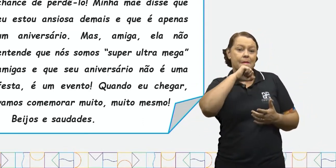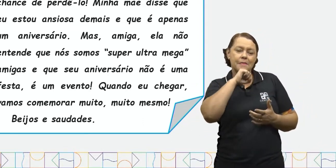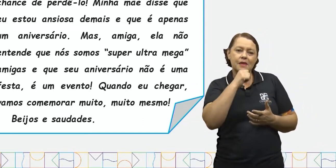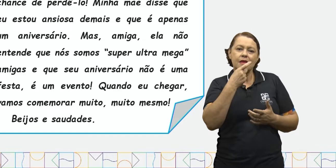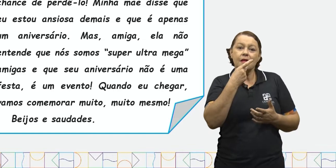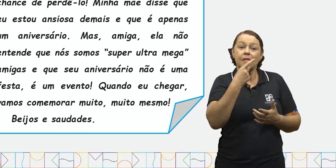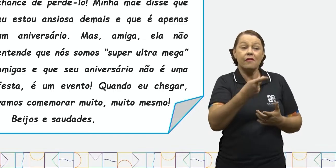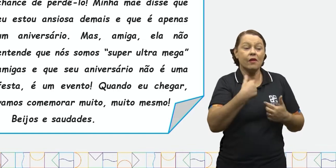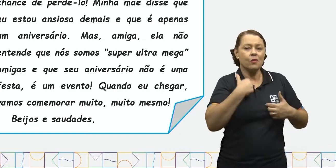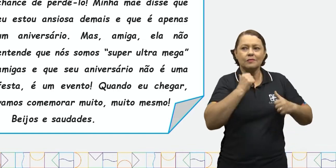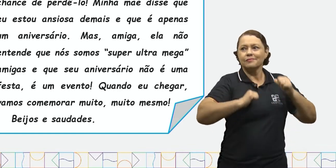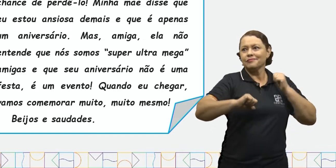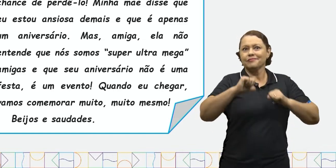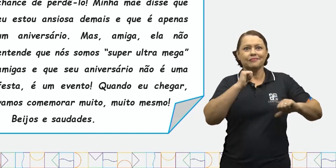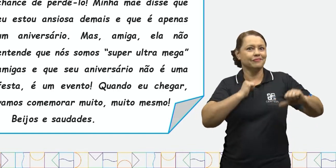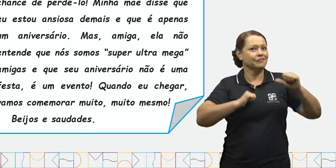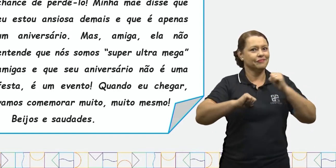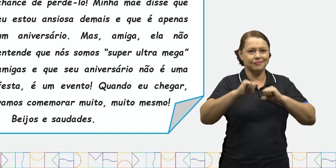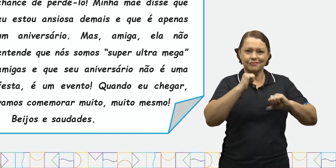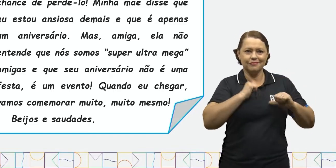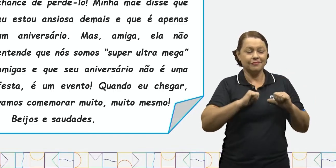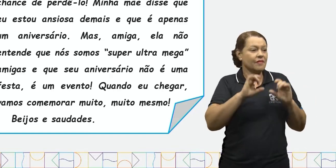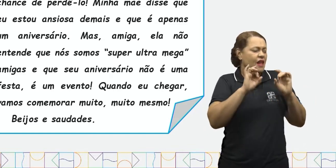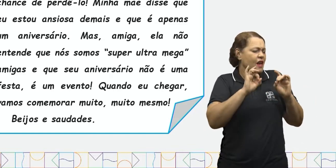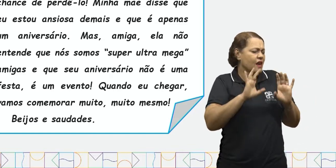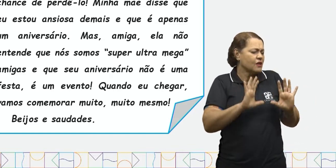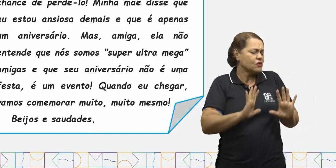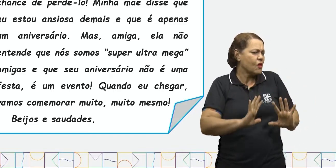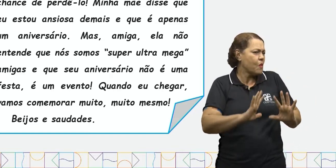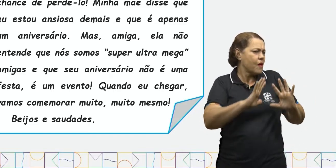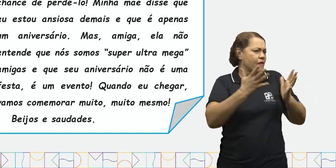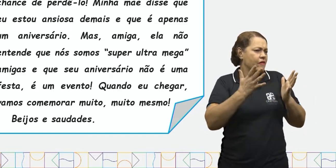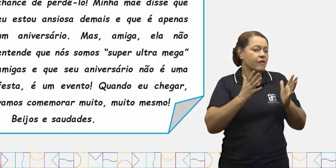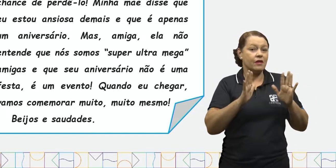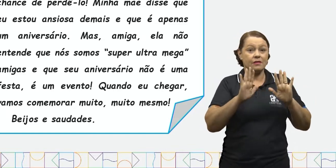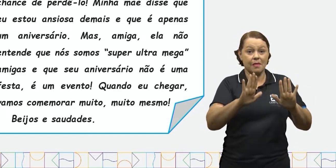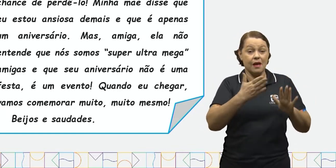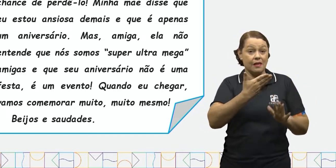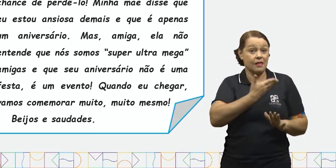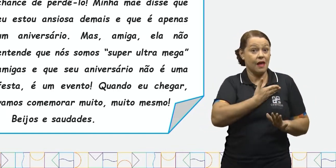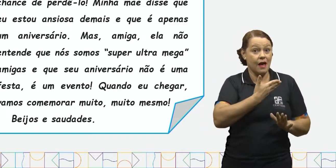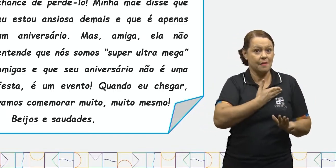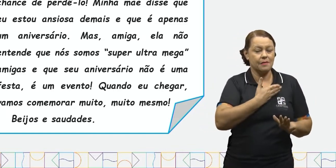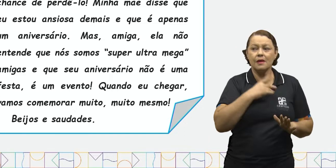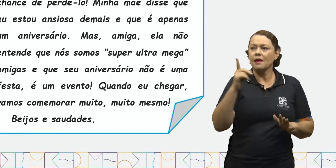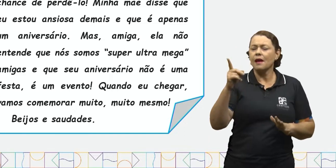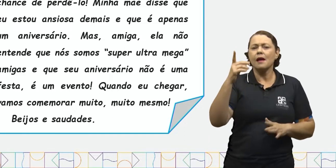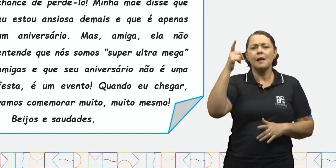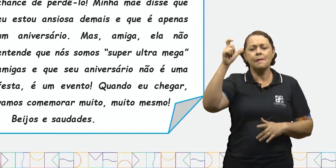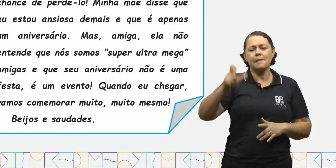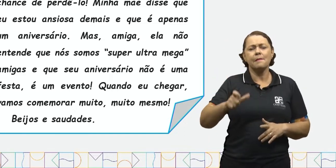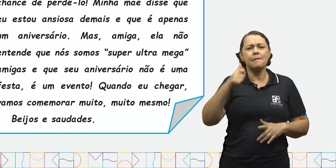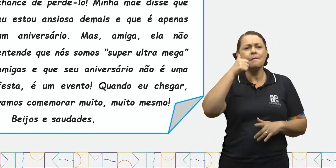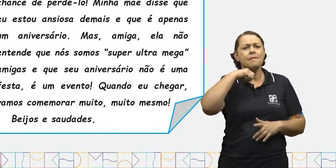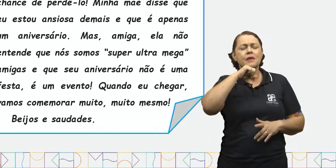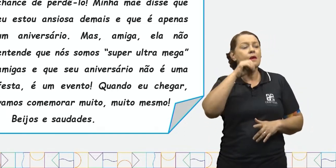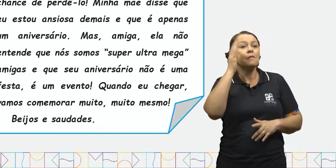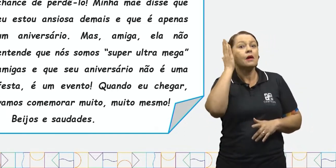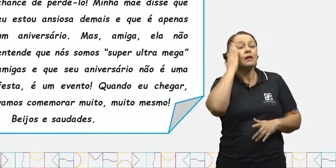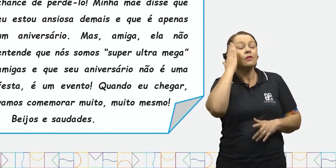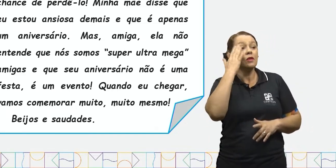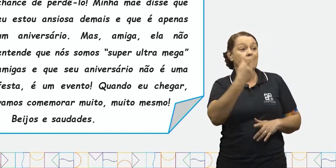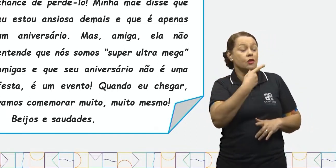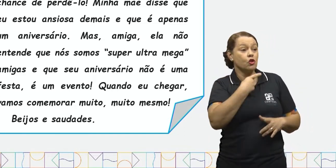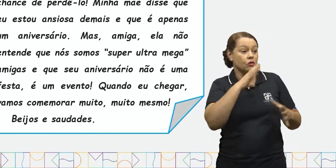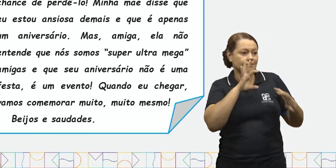ansiosa demais e que é apenas um aniversário. Mas, amiga, ela não entende que nós somos super, ultra,